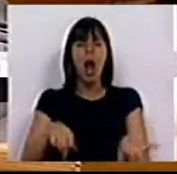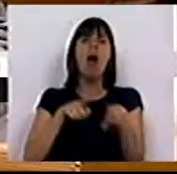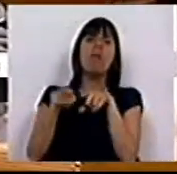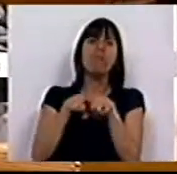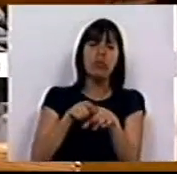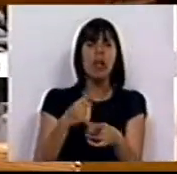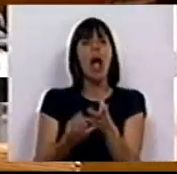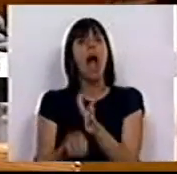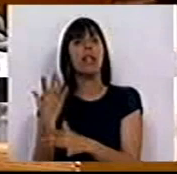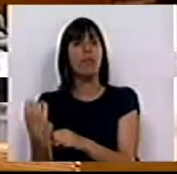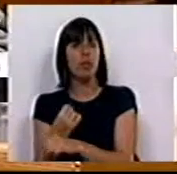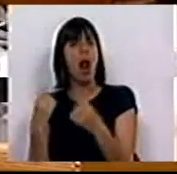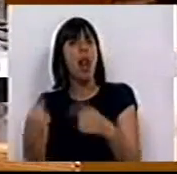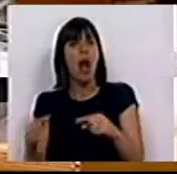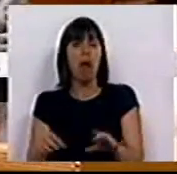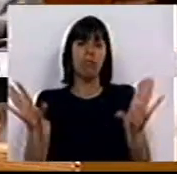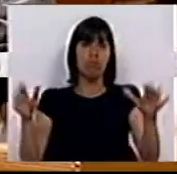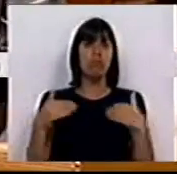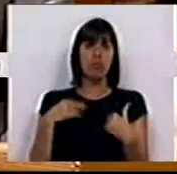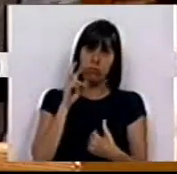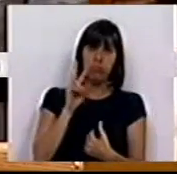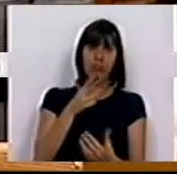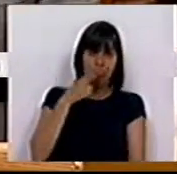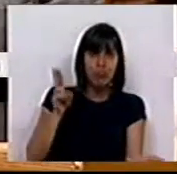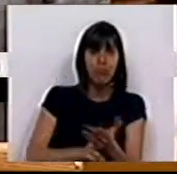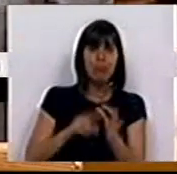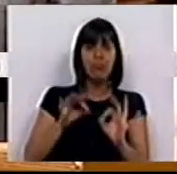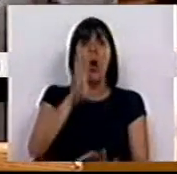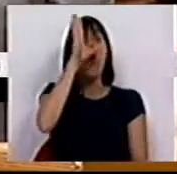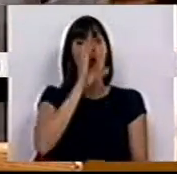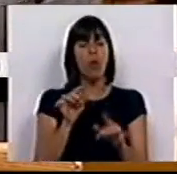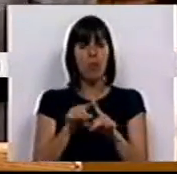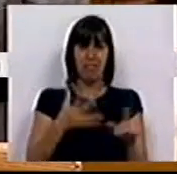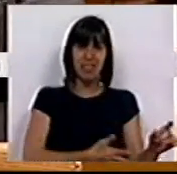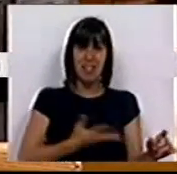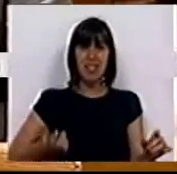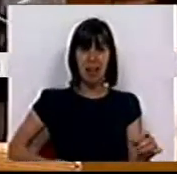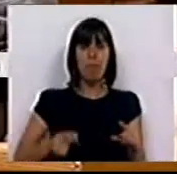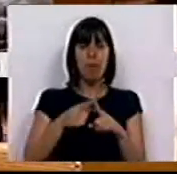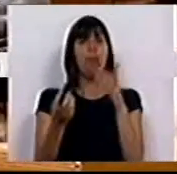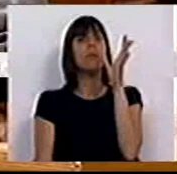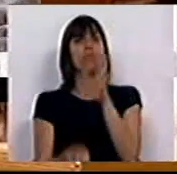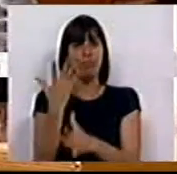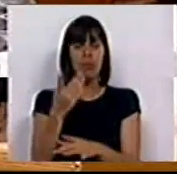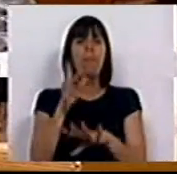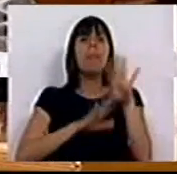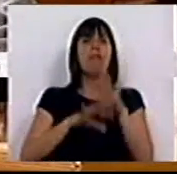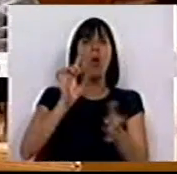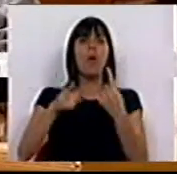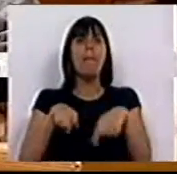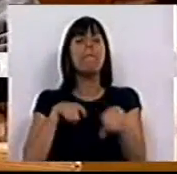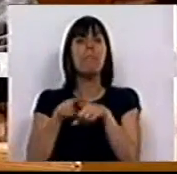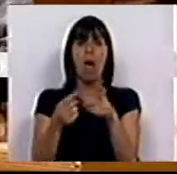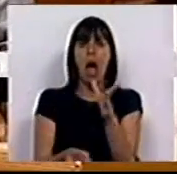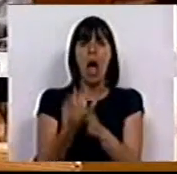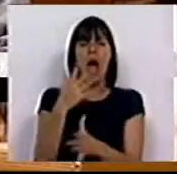tinha políticas ativas de emprego. Ora, que nós vemos é que o Governo, para além do desemprego que tem criado, o que tem é políticas